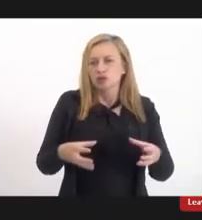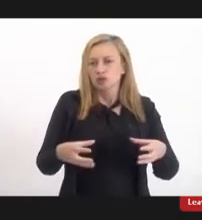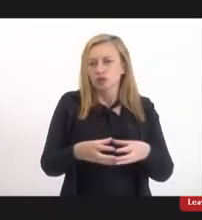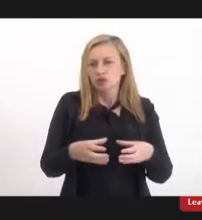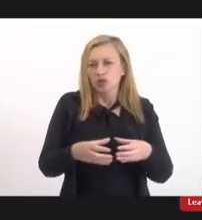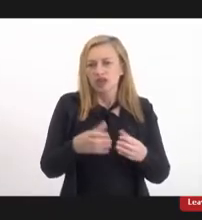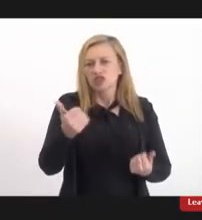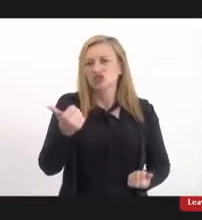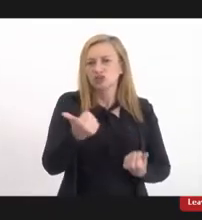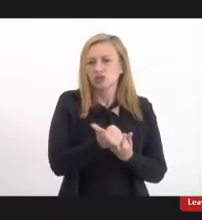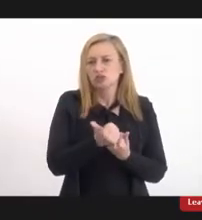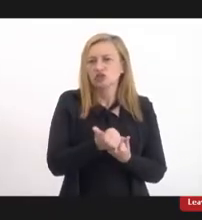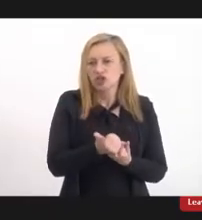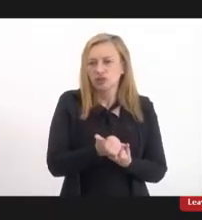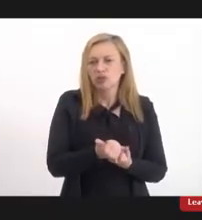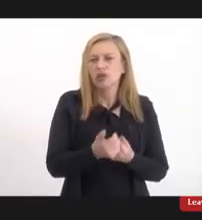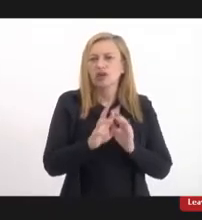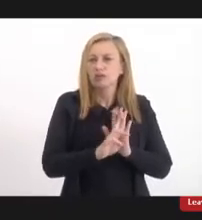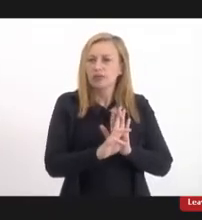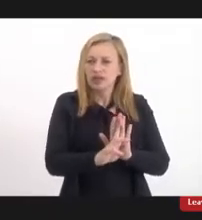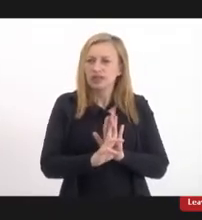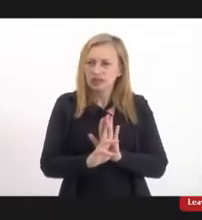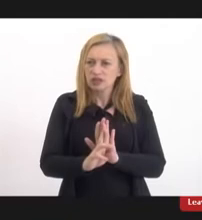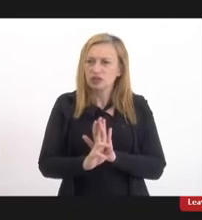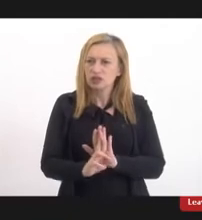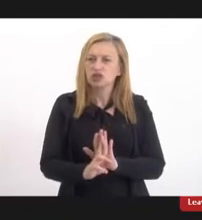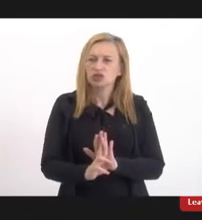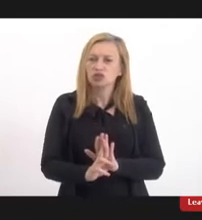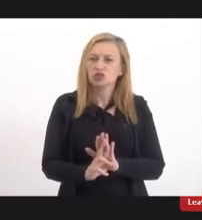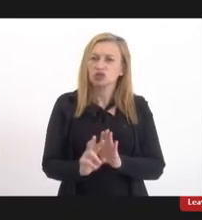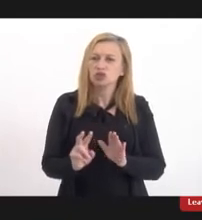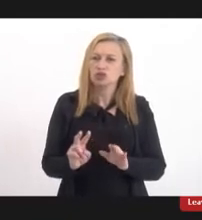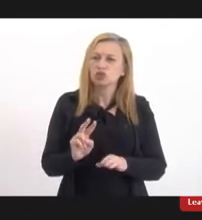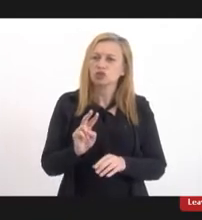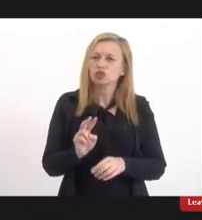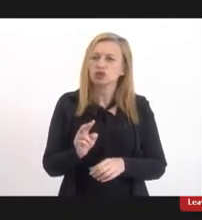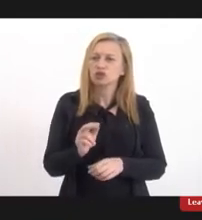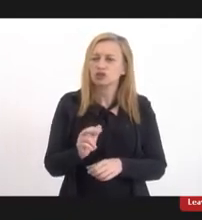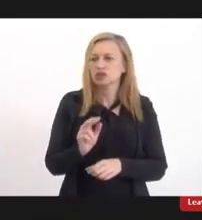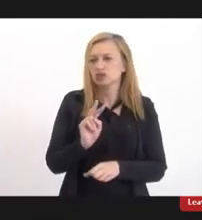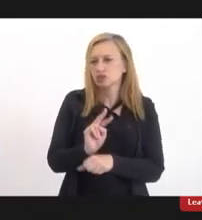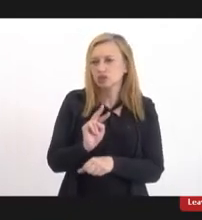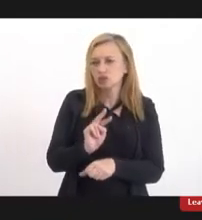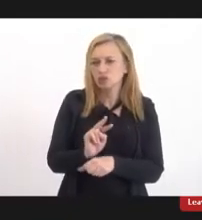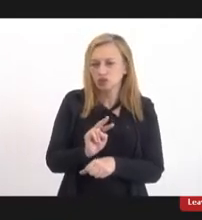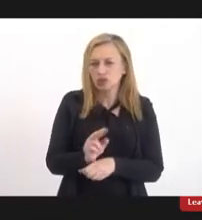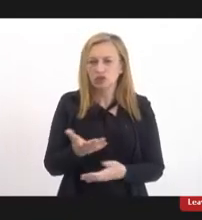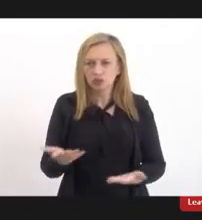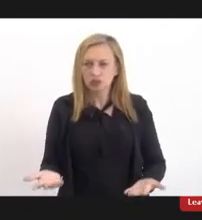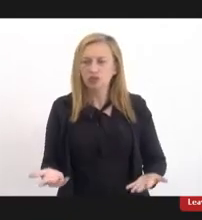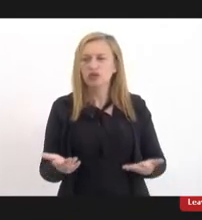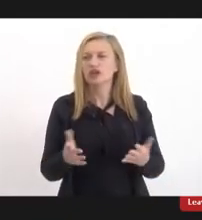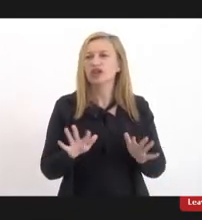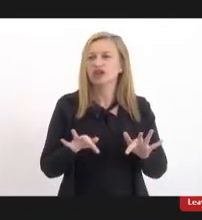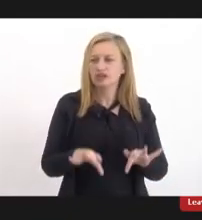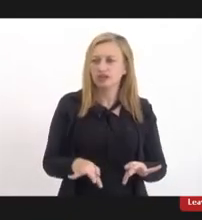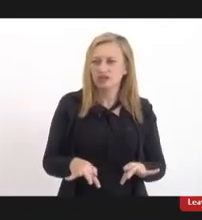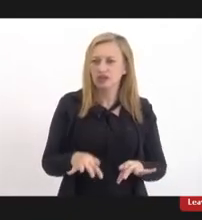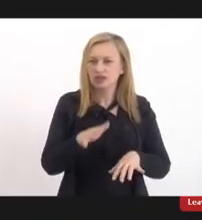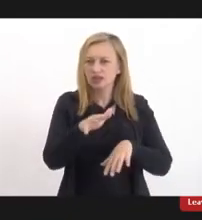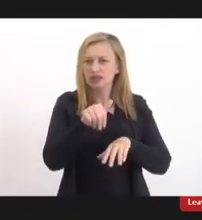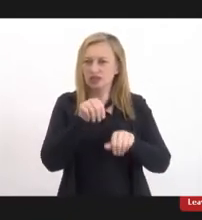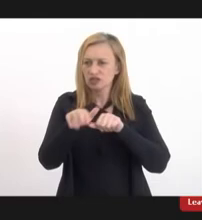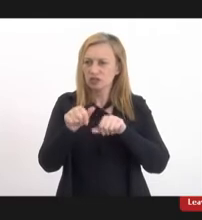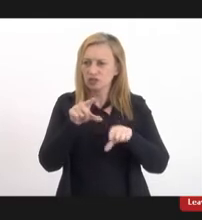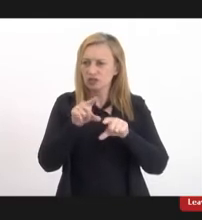né então trazer representantes dos cuidadores trazer enfim mesclar né